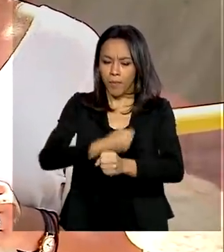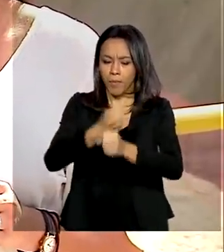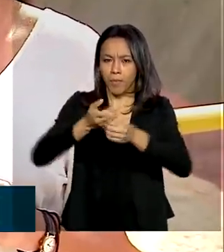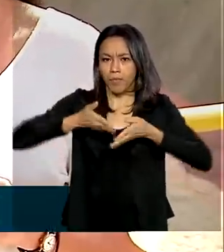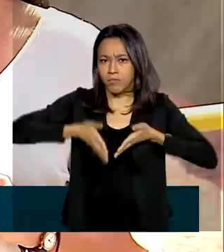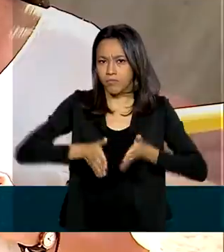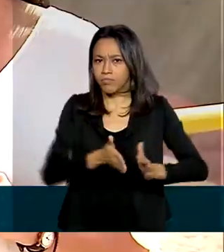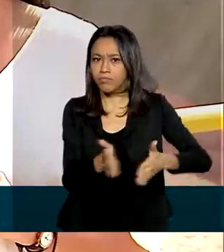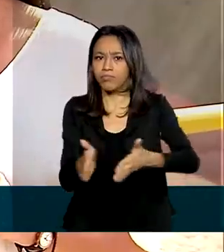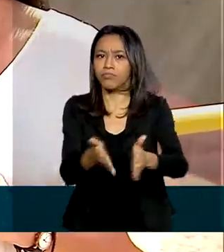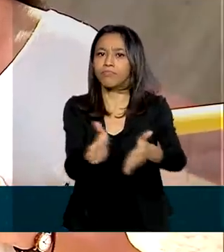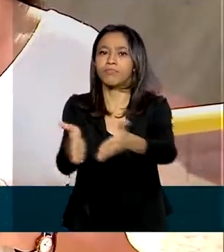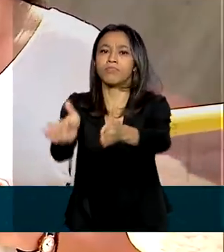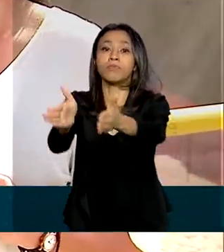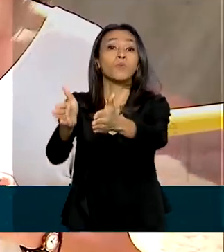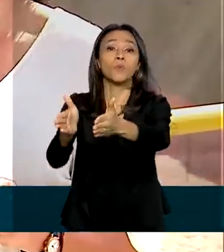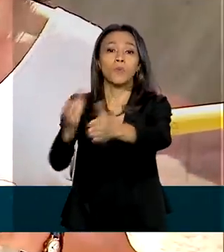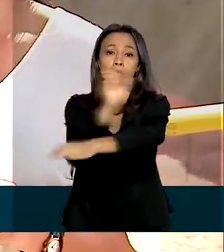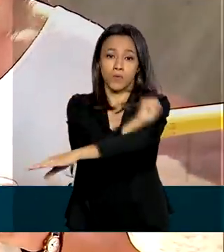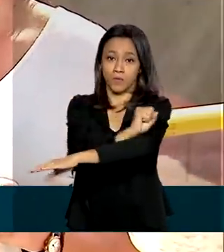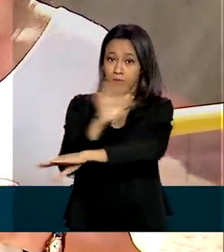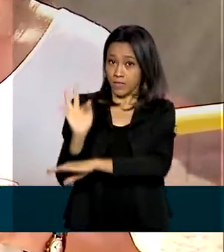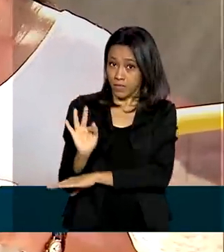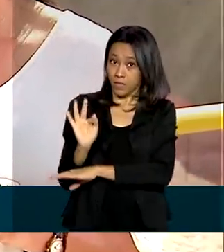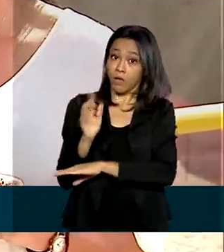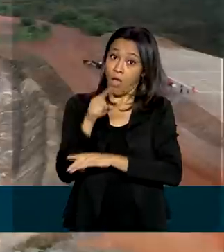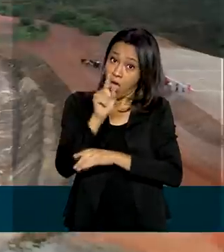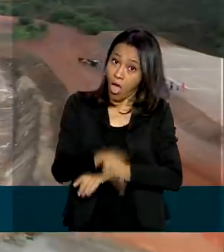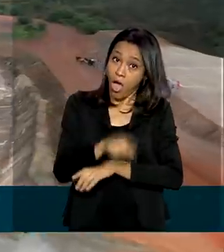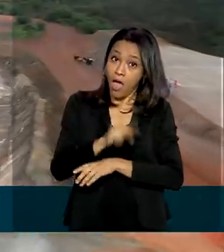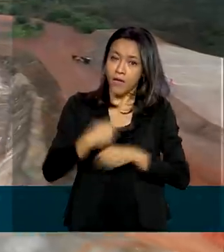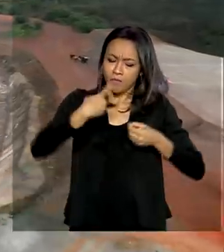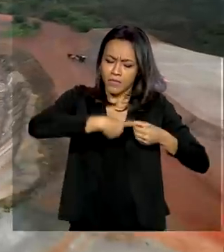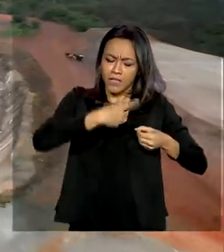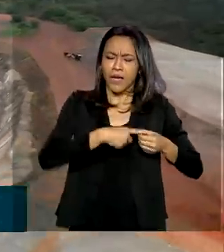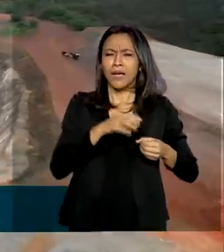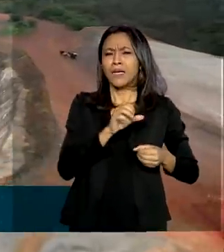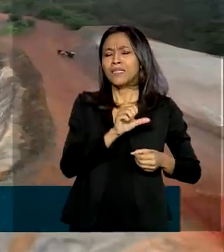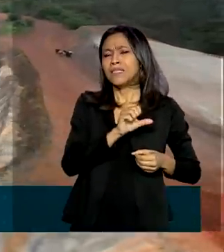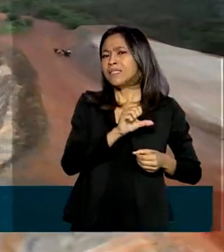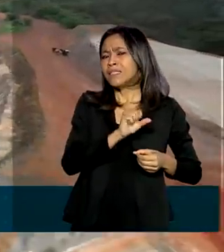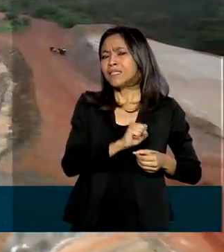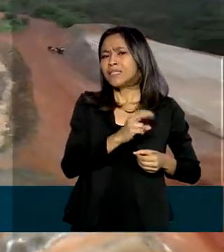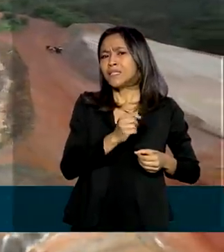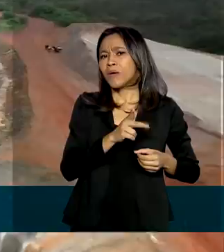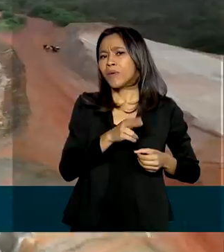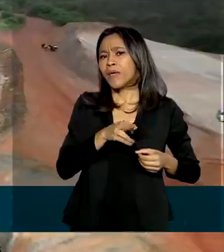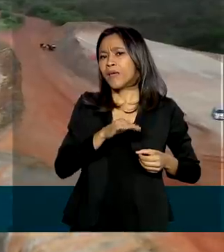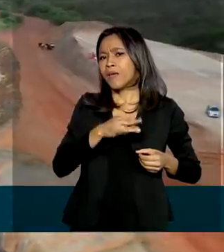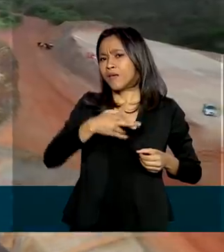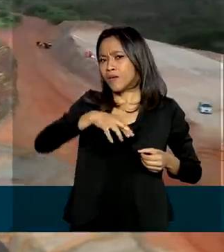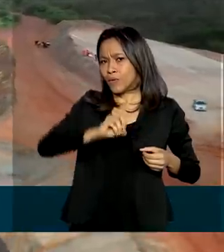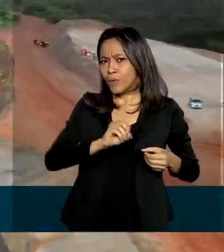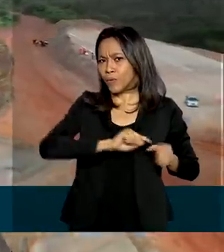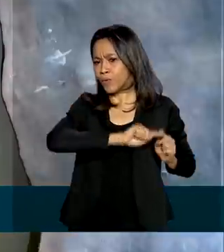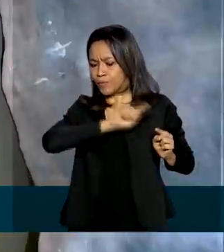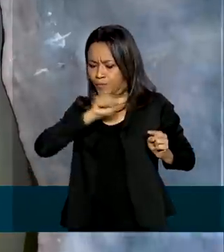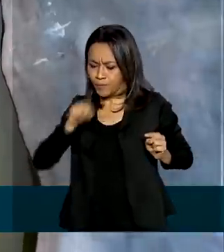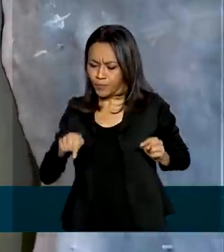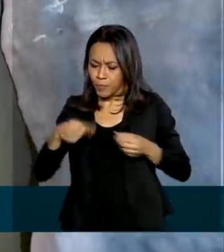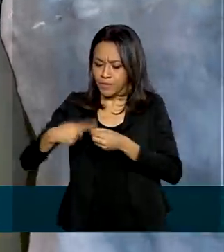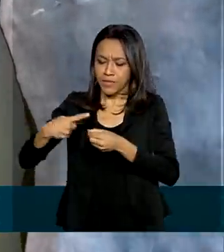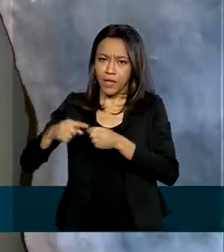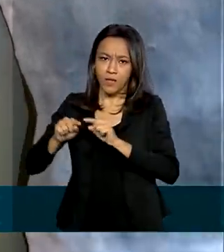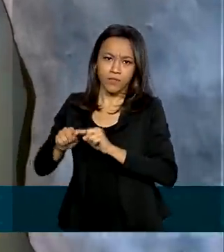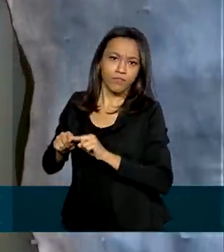projeto de integração do Rio São Francisco. As águas vêm de Salgueiro, a 30 quilômetros daqui. Passam por Penaforte, mas à